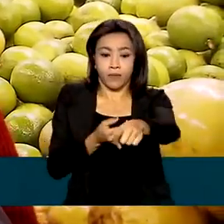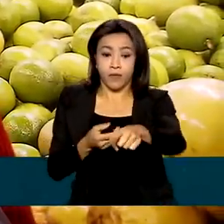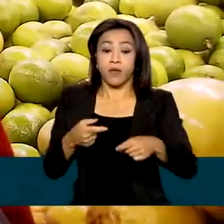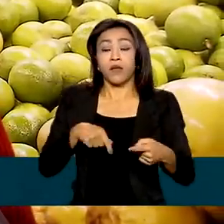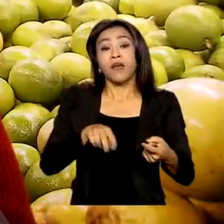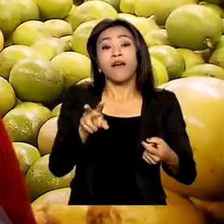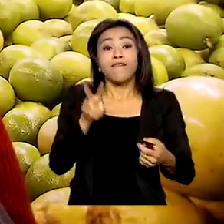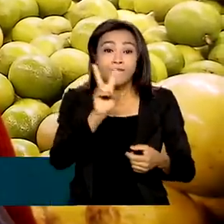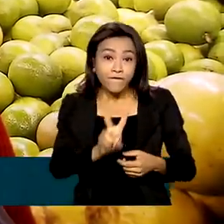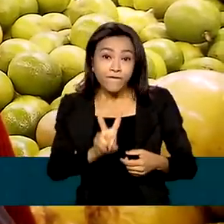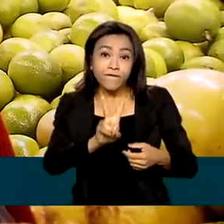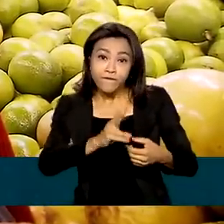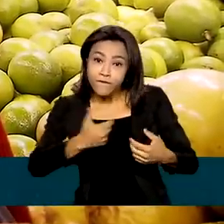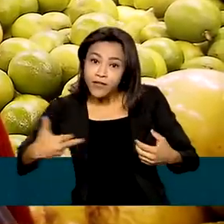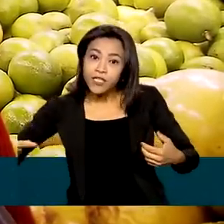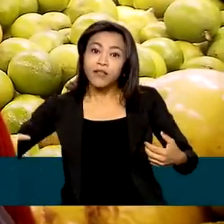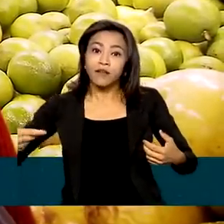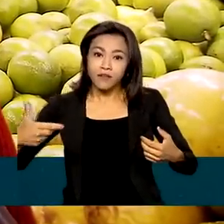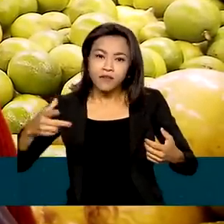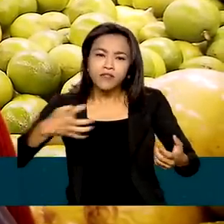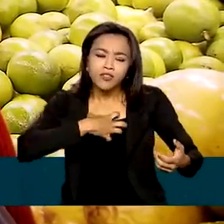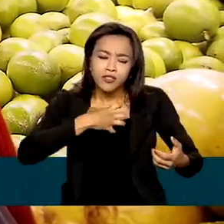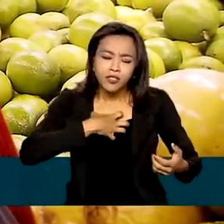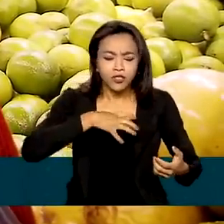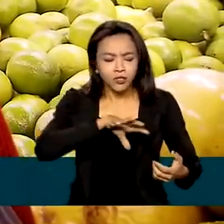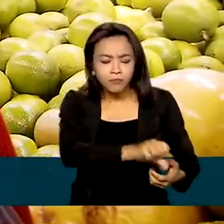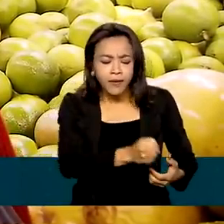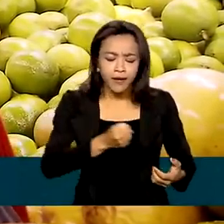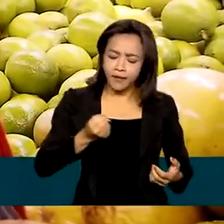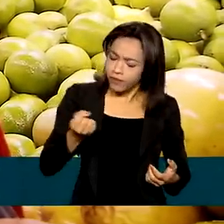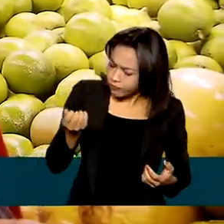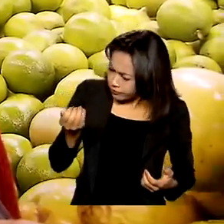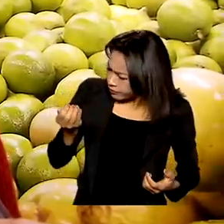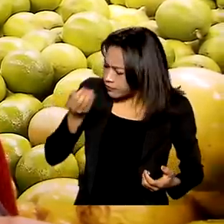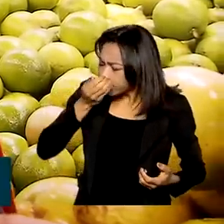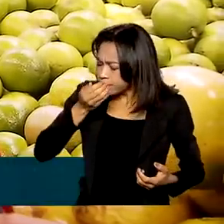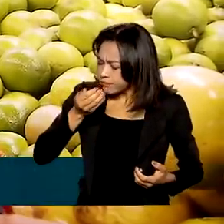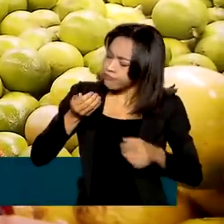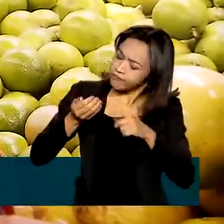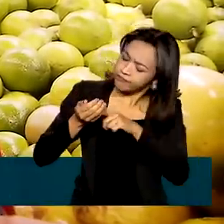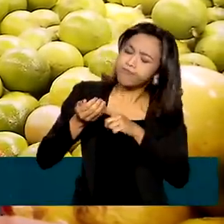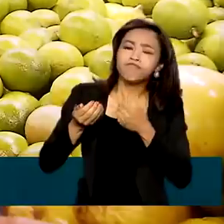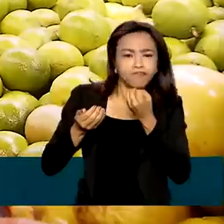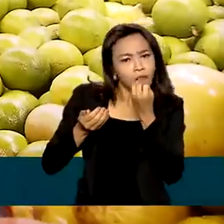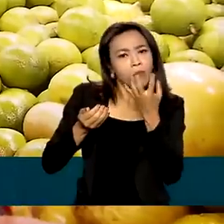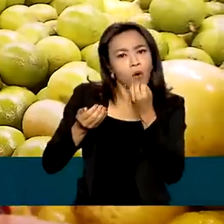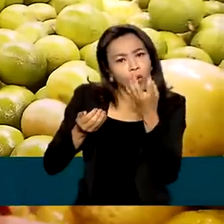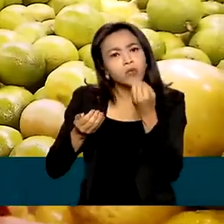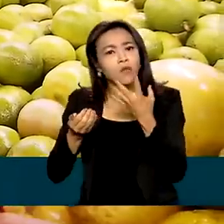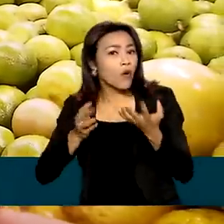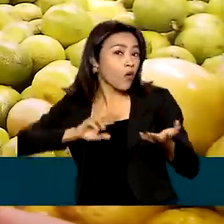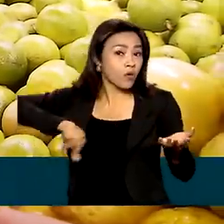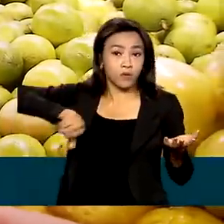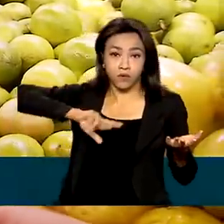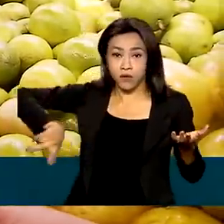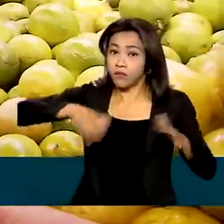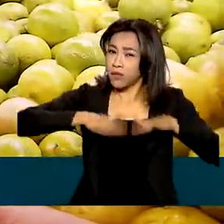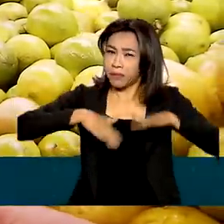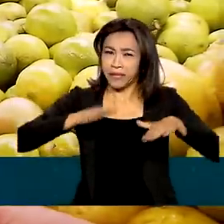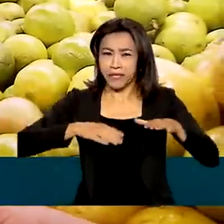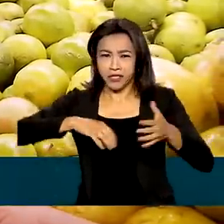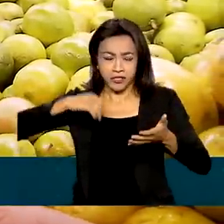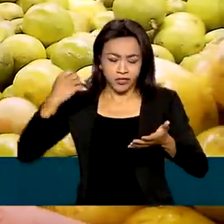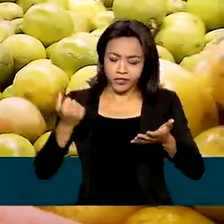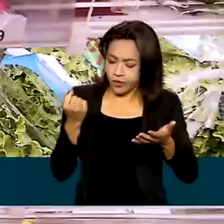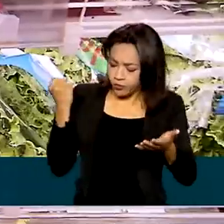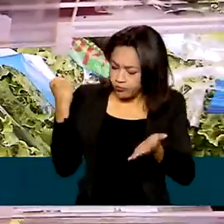vegetais a gente sente pelo toque, a gente consegue perceber se está bom ou não, independente de ter